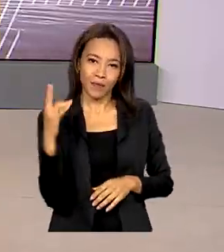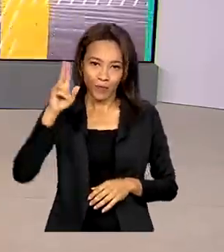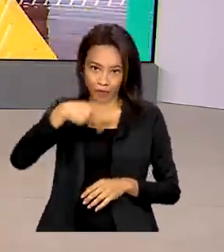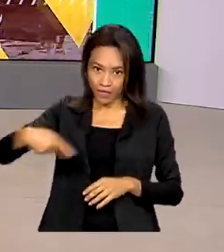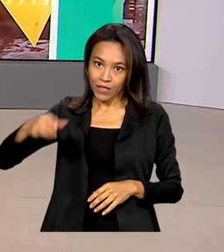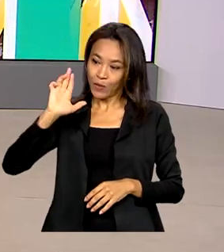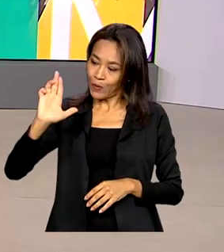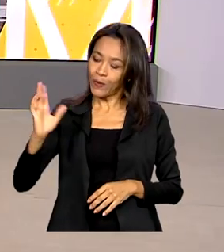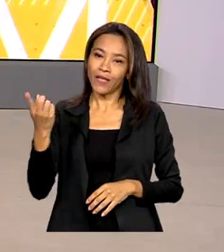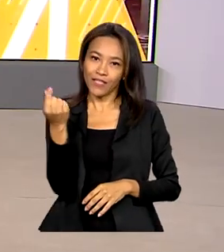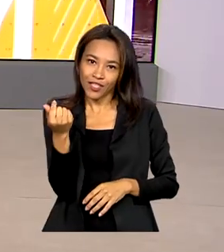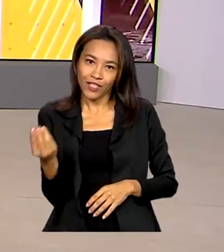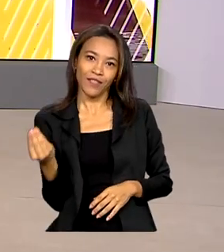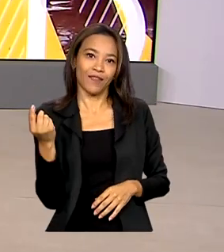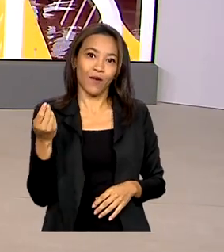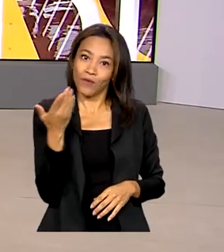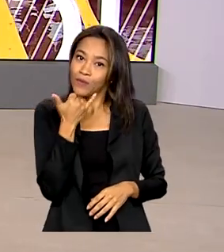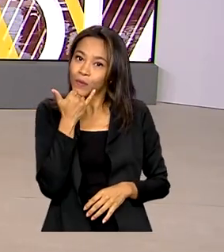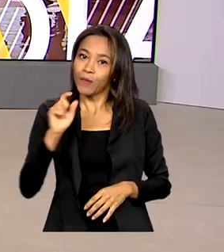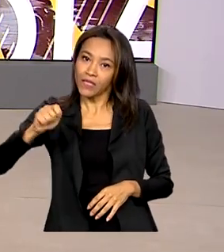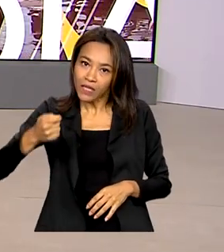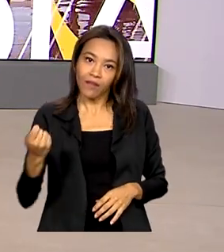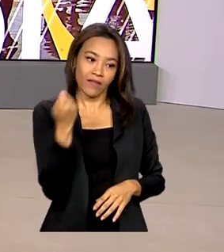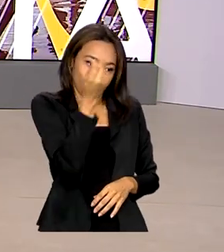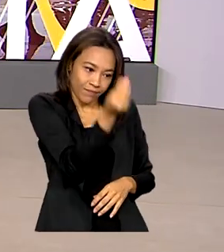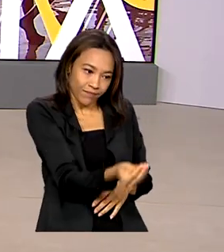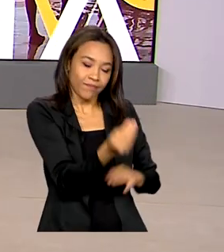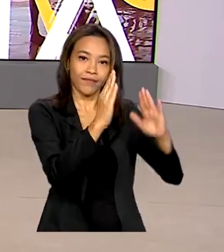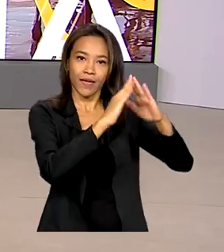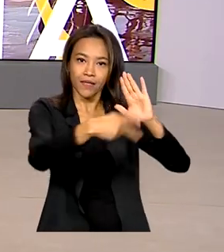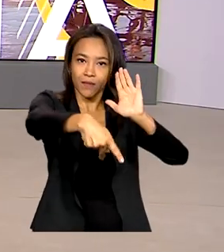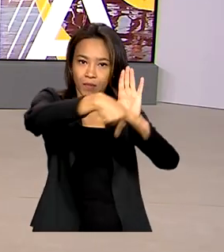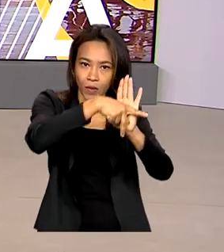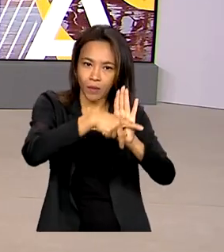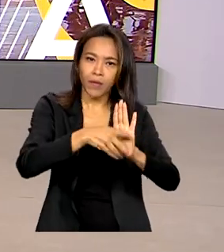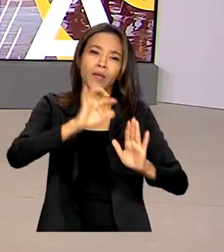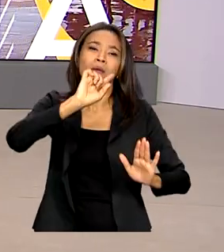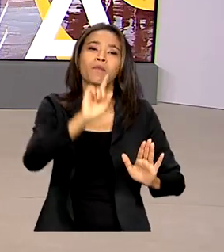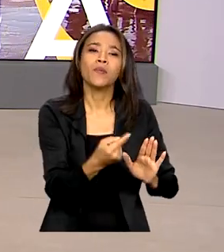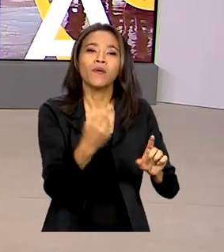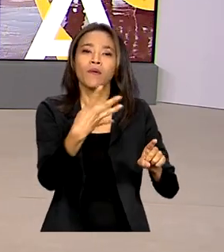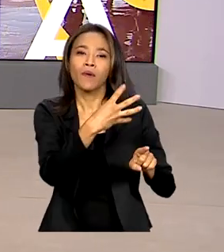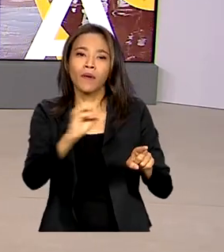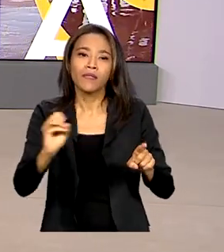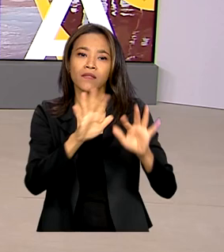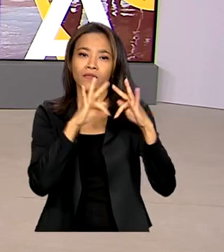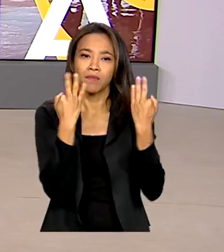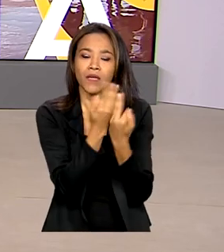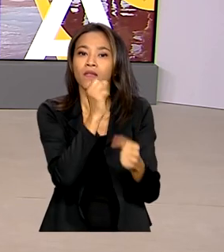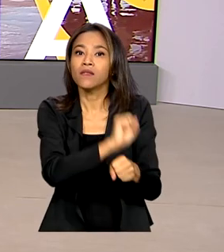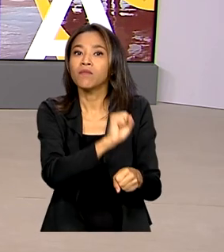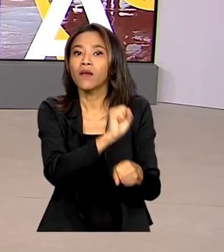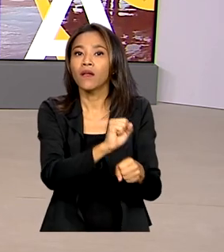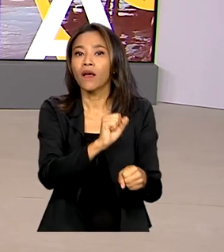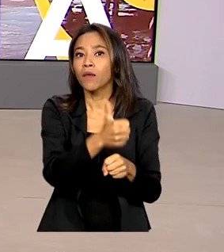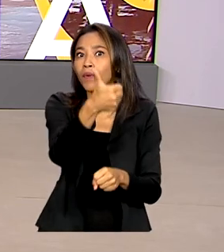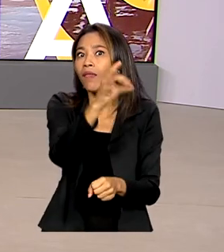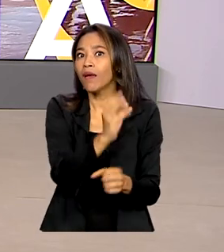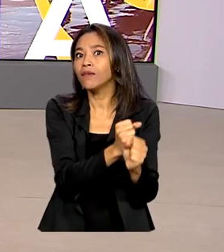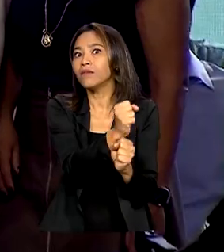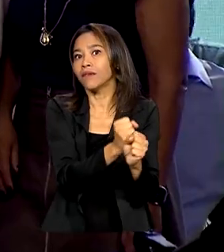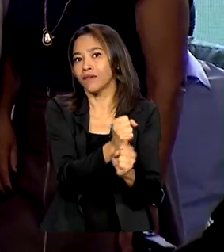as chaves da casa própria. As mais de 1.400 famílias esperaram por 10 anos pelas residências.